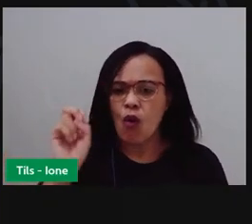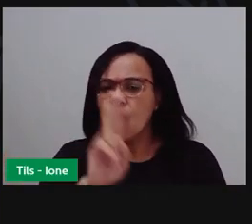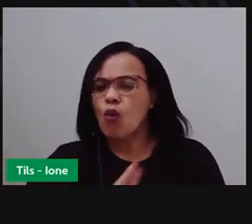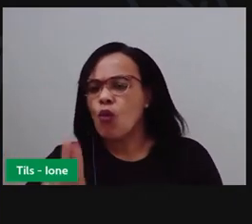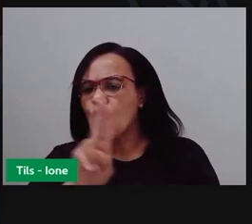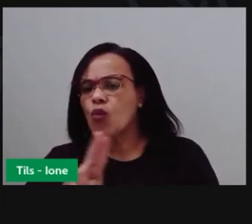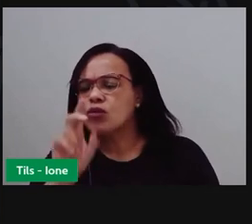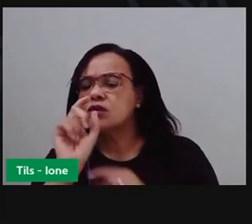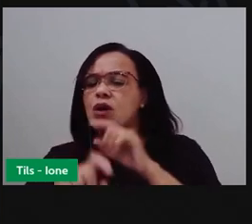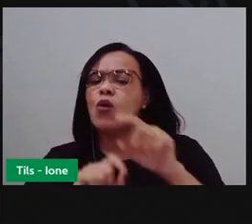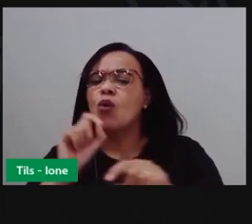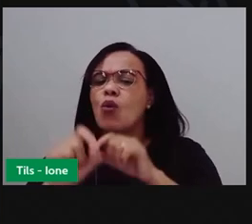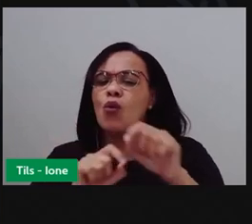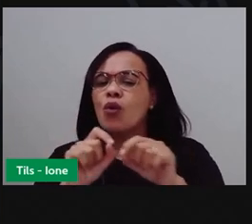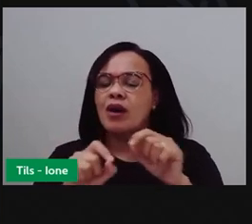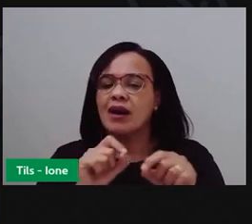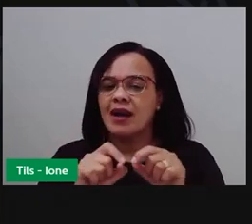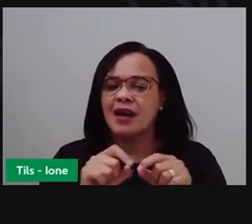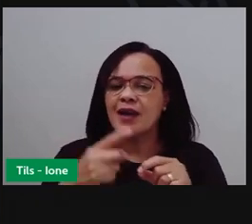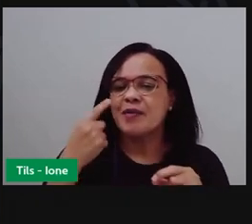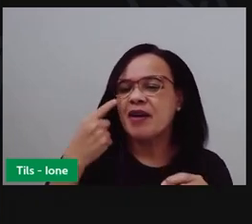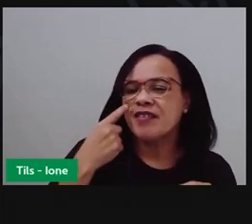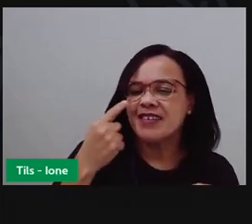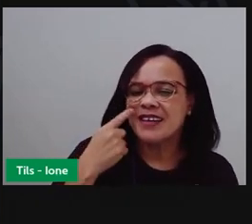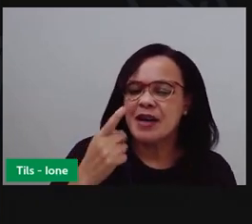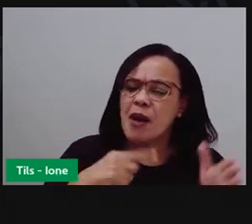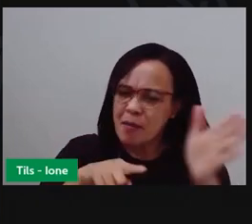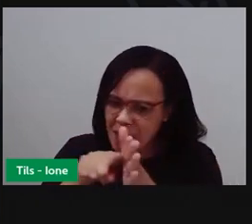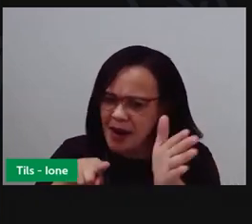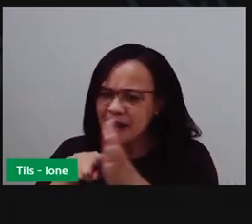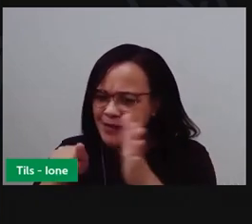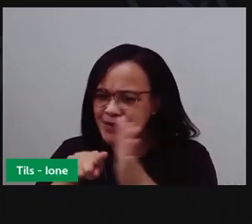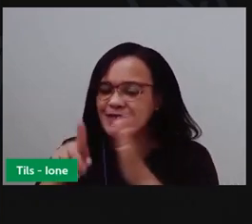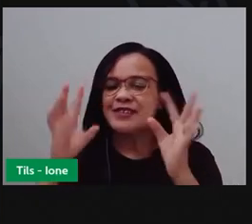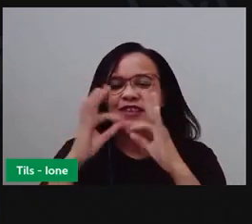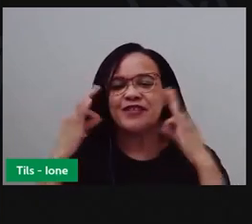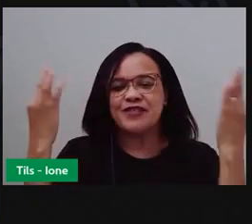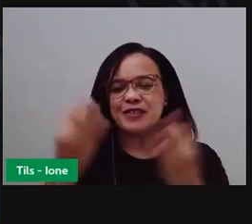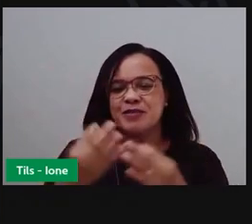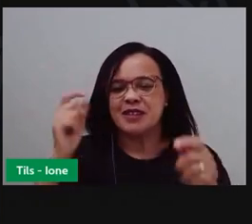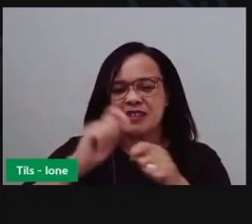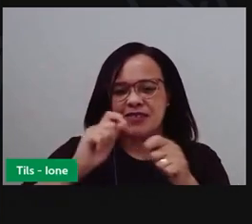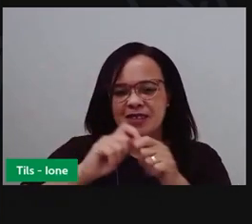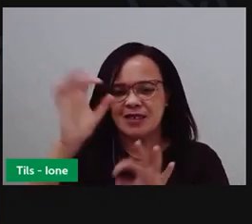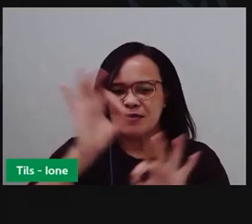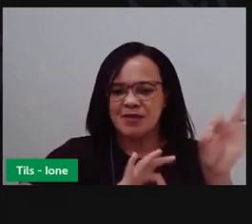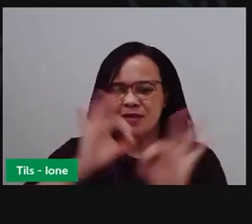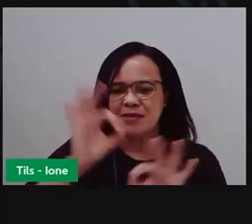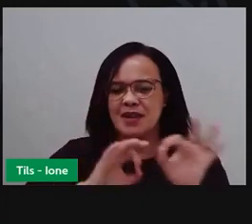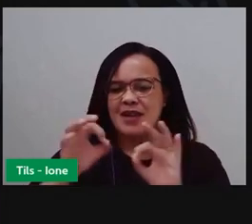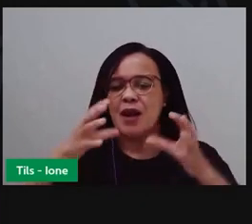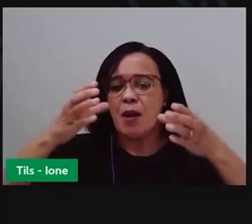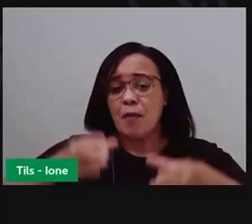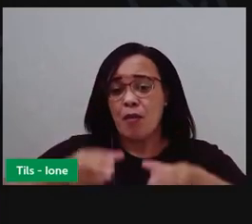Converse aí com seus familiares pra saber como é que eles fazem para medir a quantidade